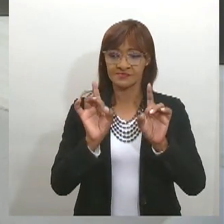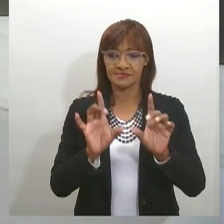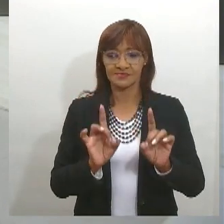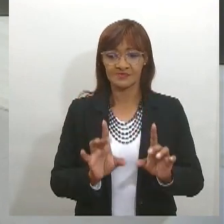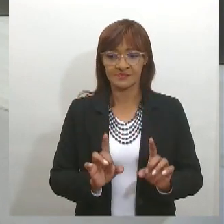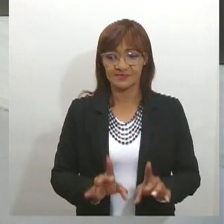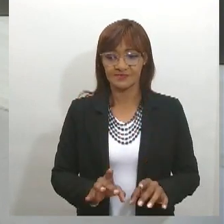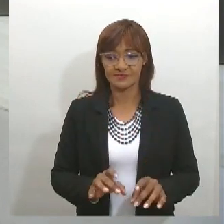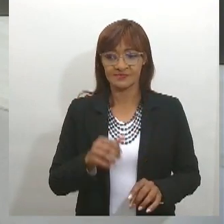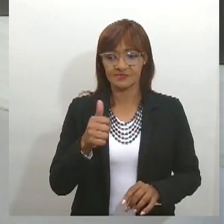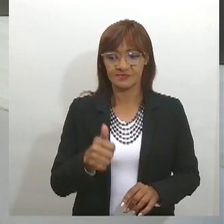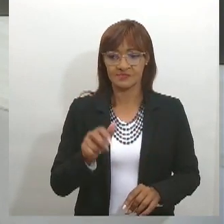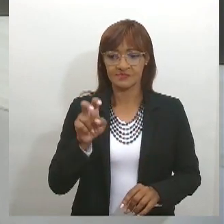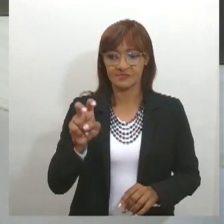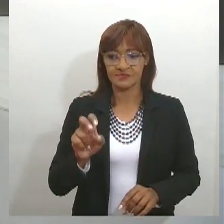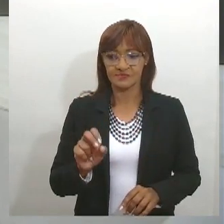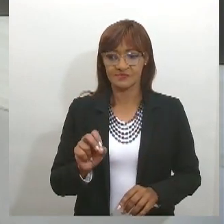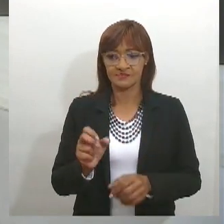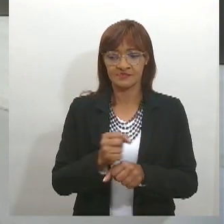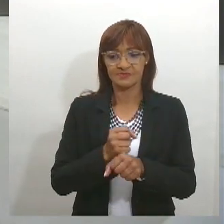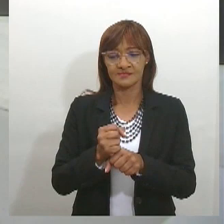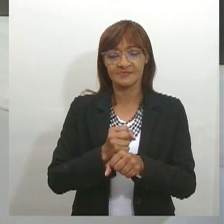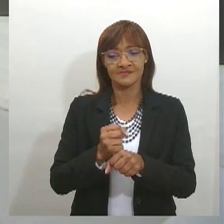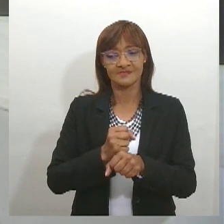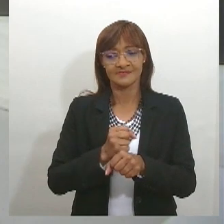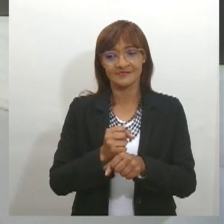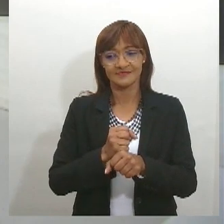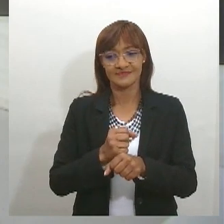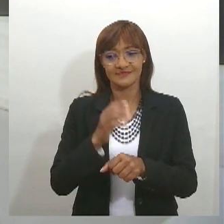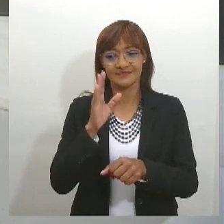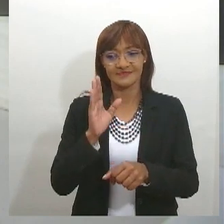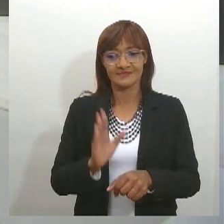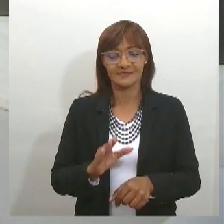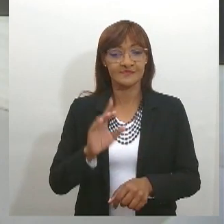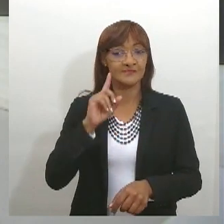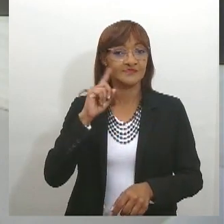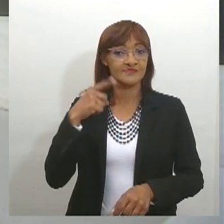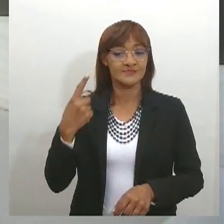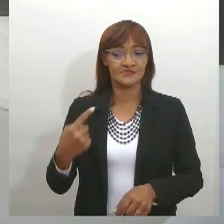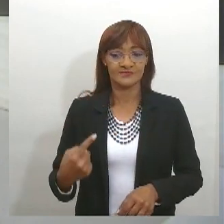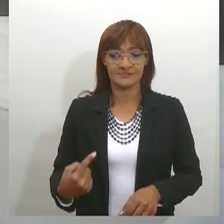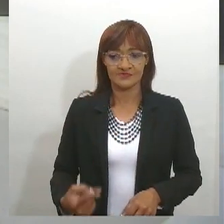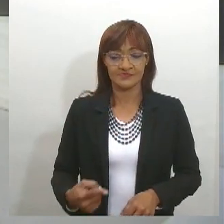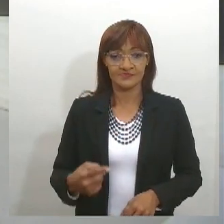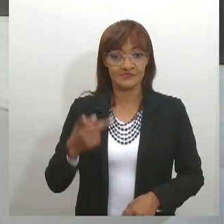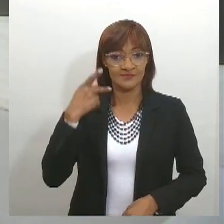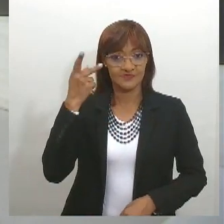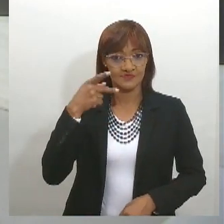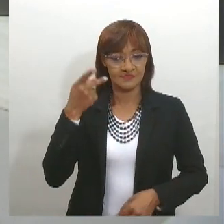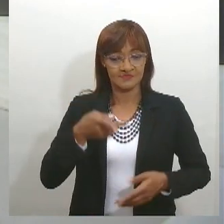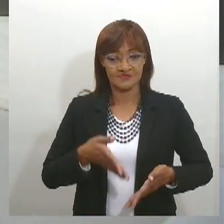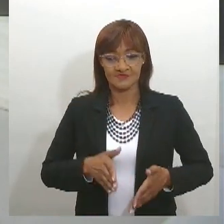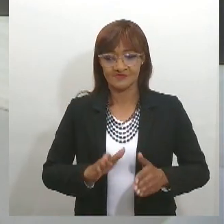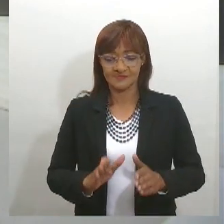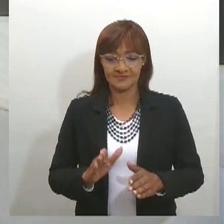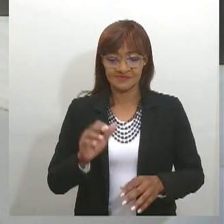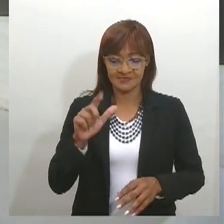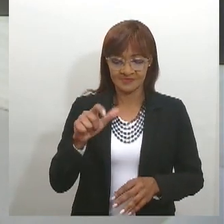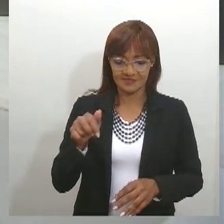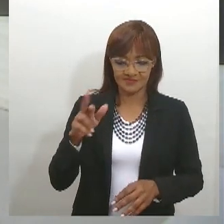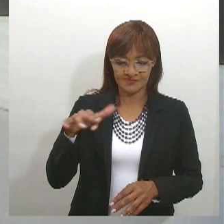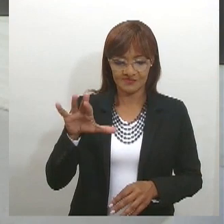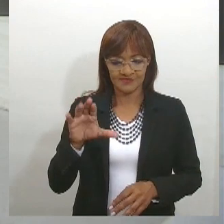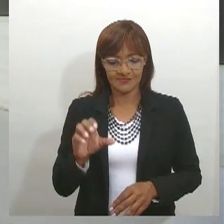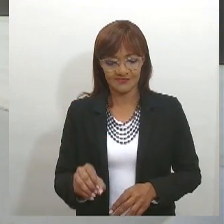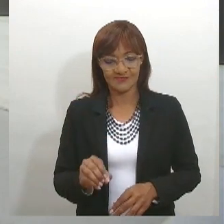nascimento do advogado, jornalista e político sergipano Laudelino de Oliveira Freire. A homenagem é uma iniciativa do